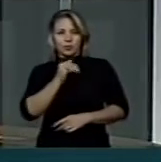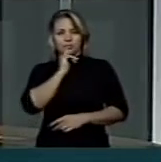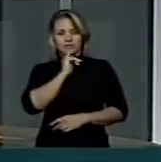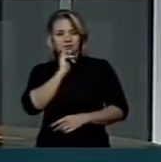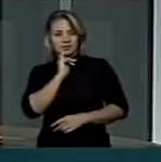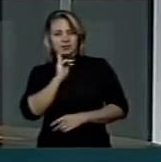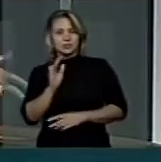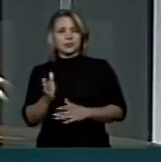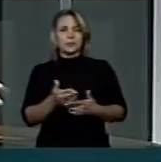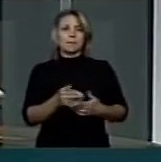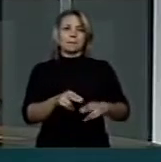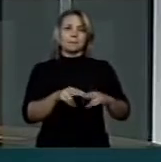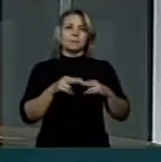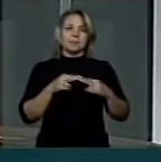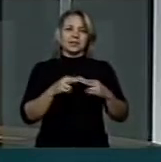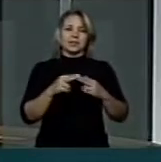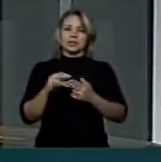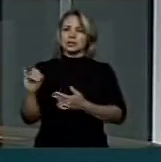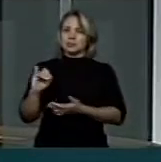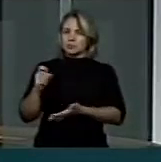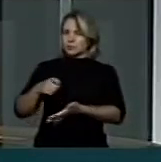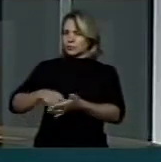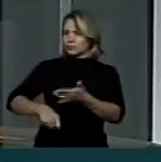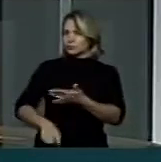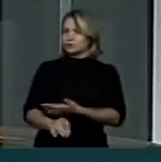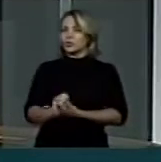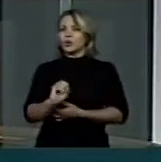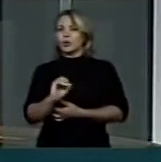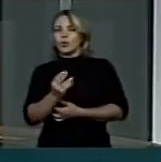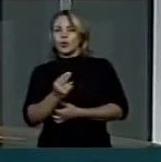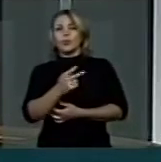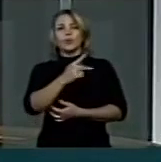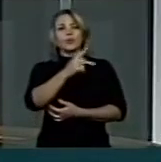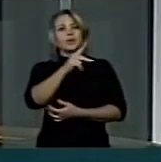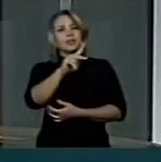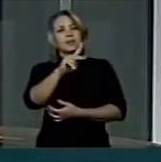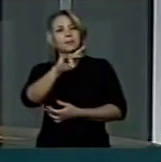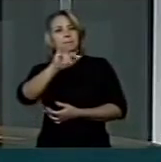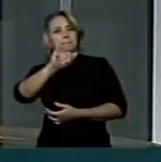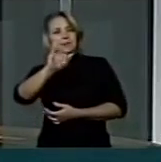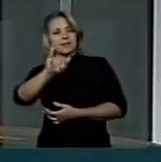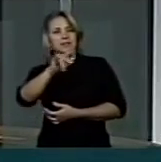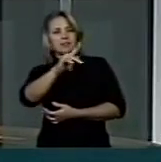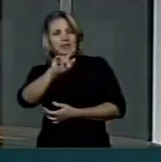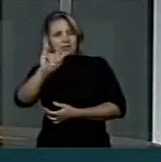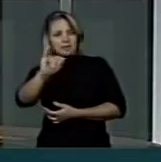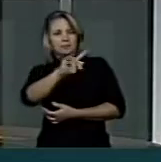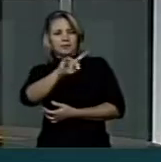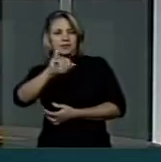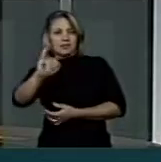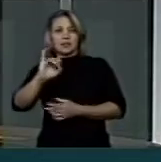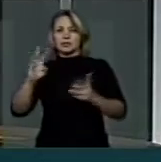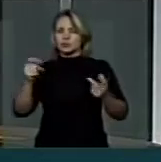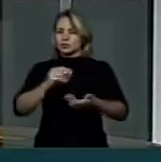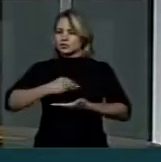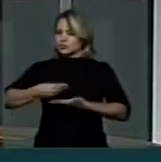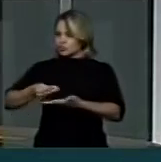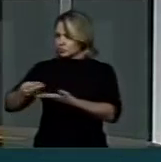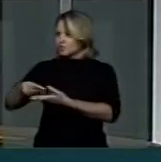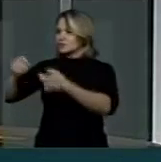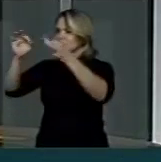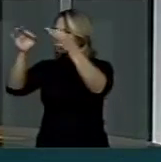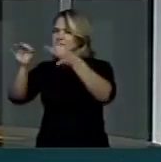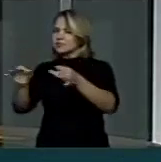do imposto de renda, ou do IPI, e que essa distribuição seja de uma forma justa